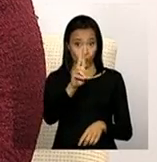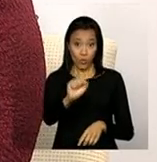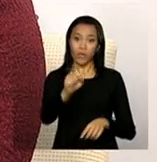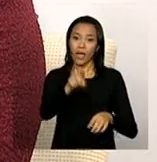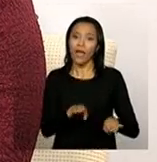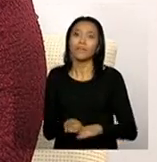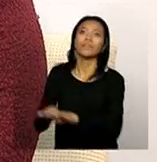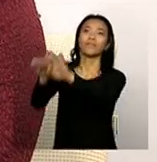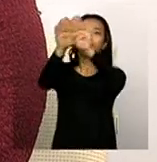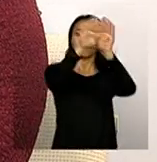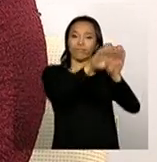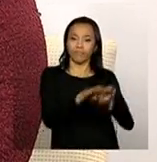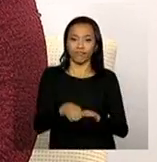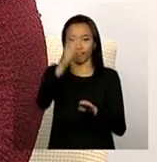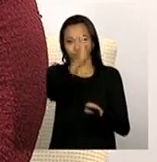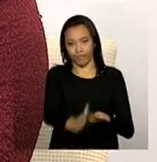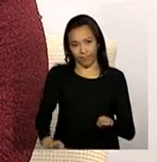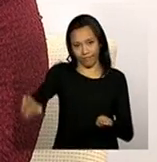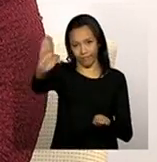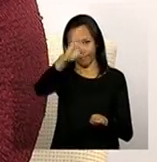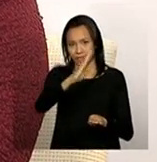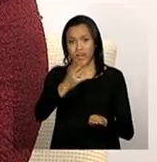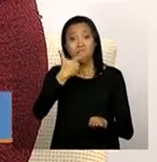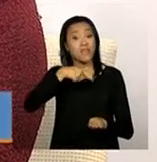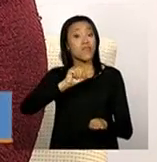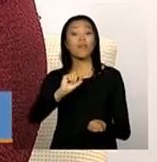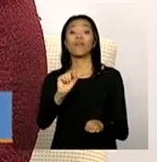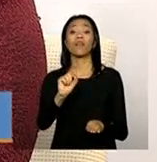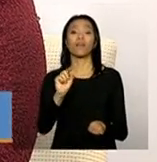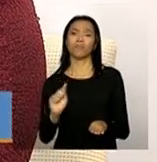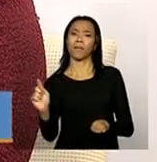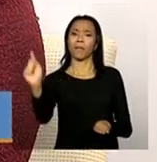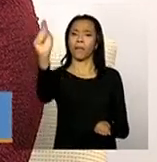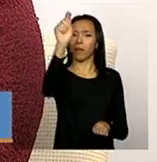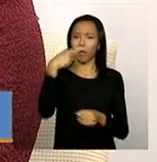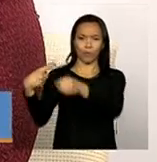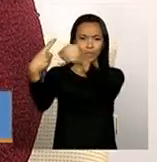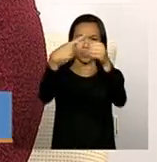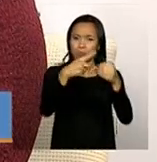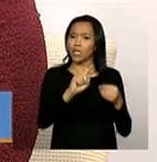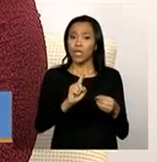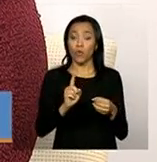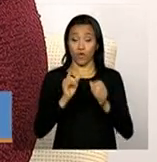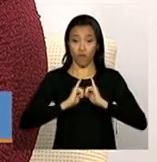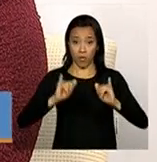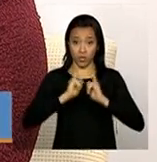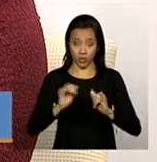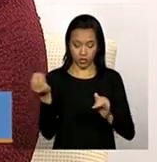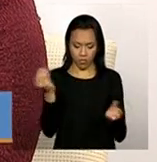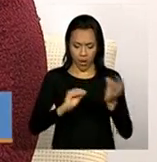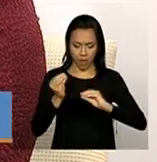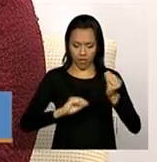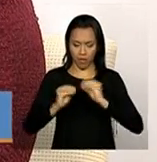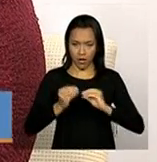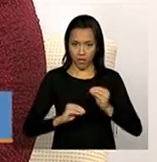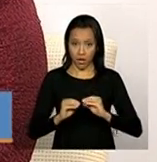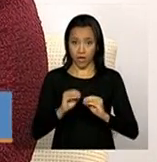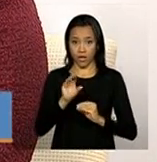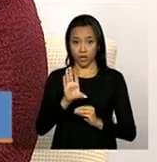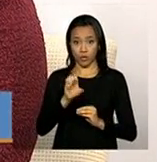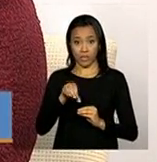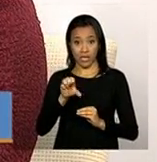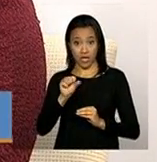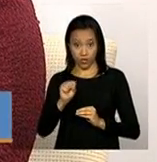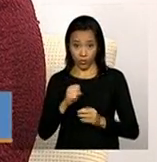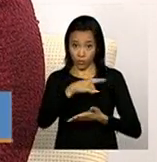mesmo, né? Então, quem não preenche o censo, ele não só não participa